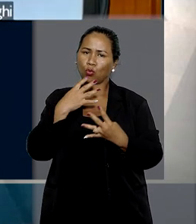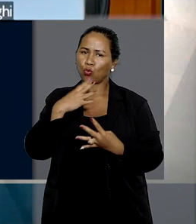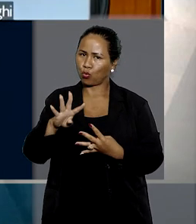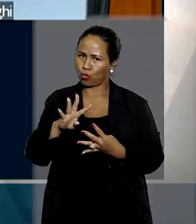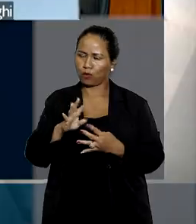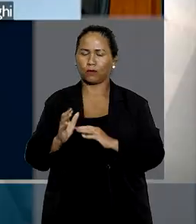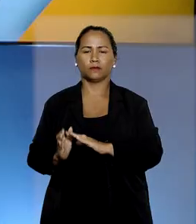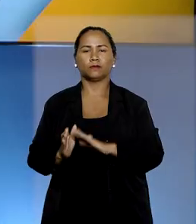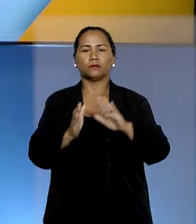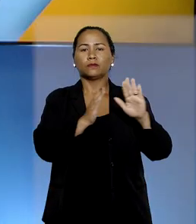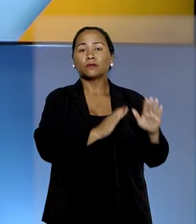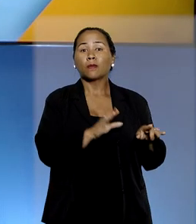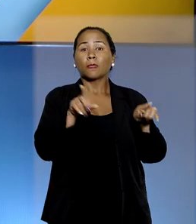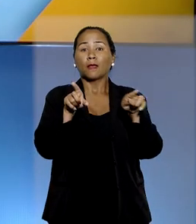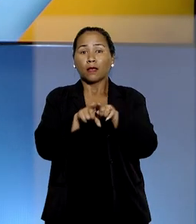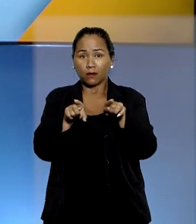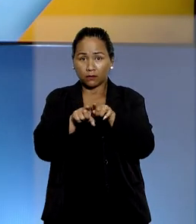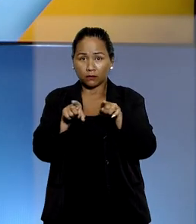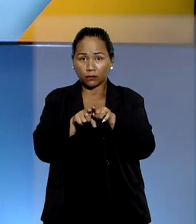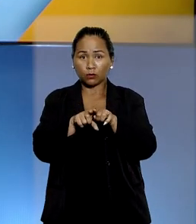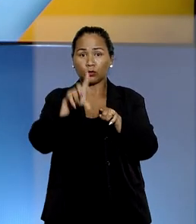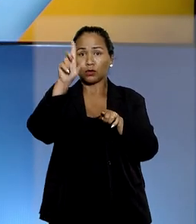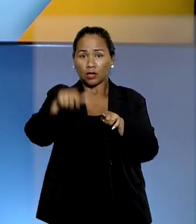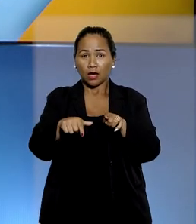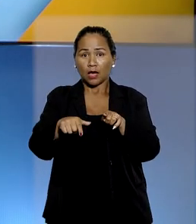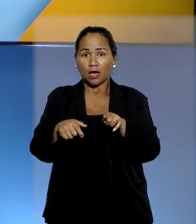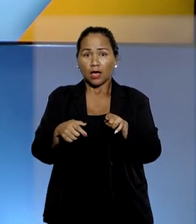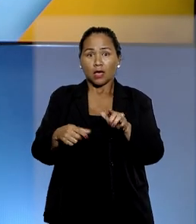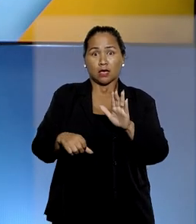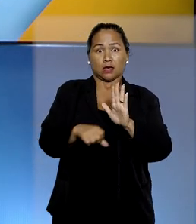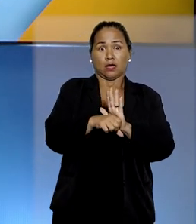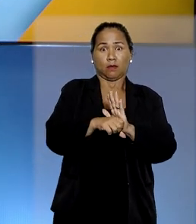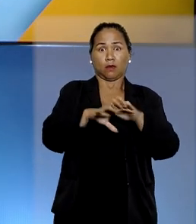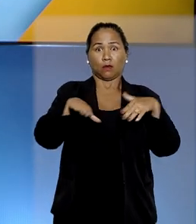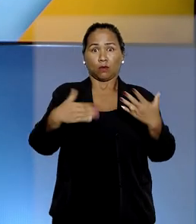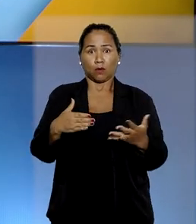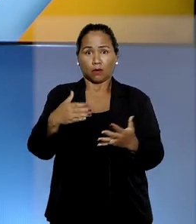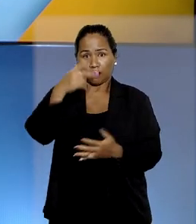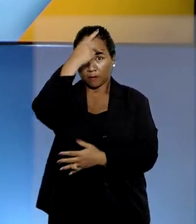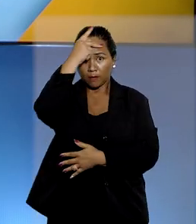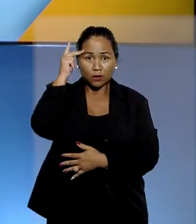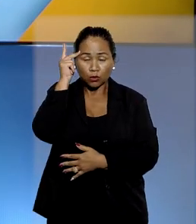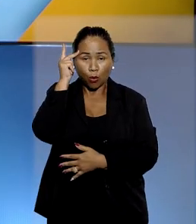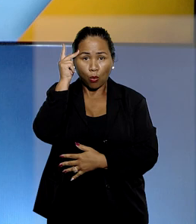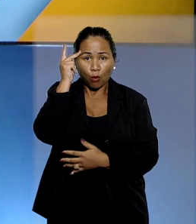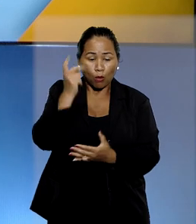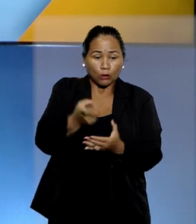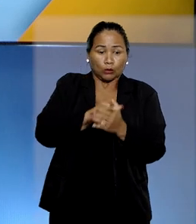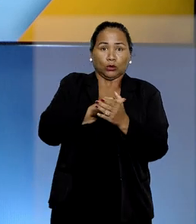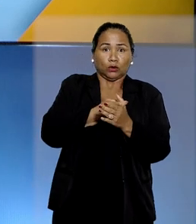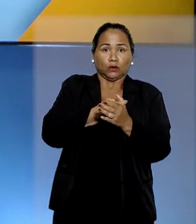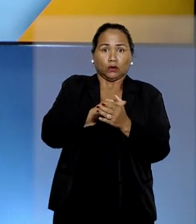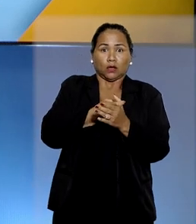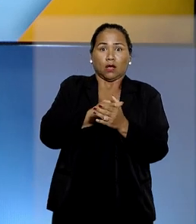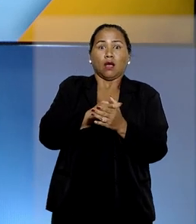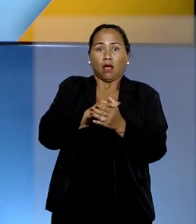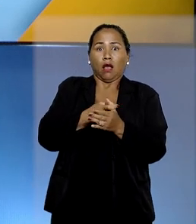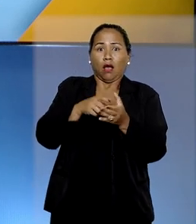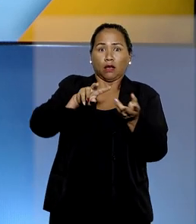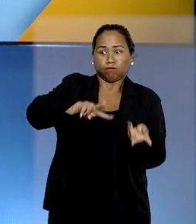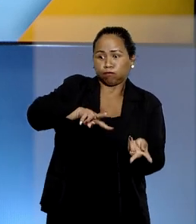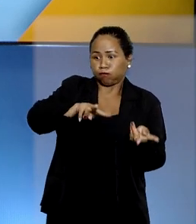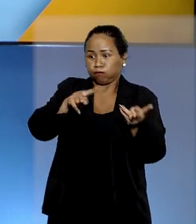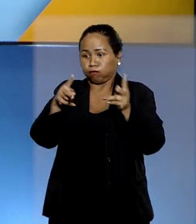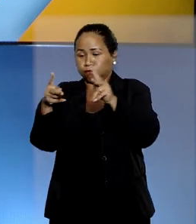foi conhecido. E configura fraude à execução quando um devedor transfere imóvel à filha menor de